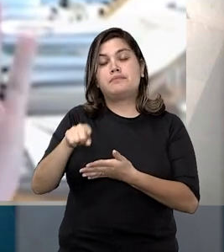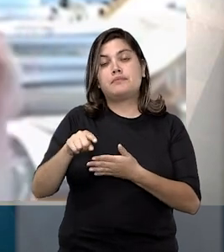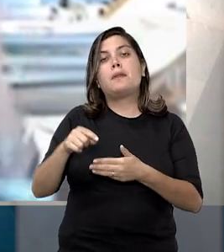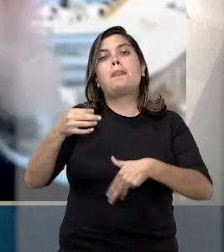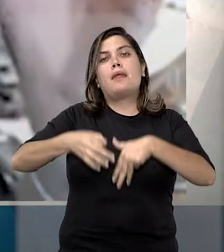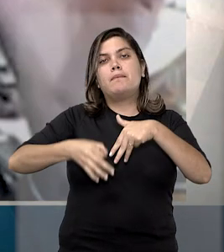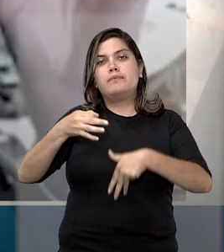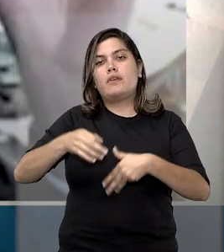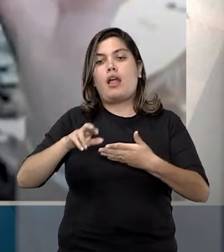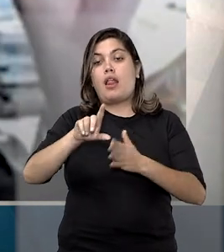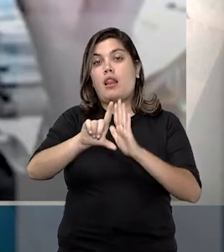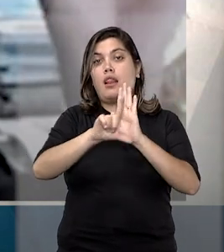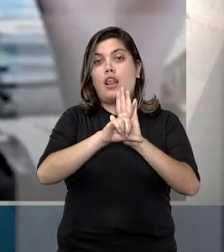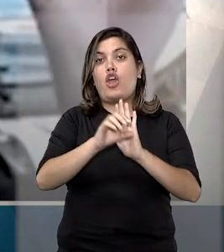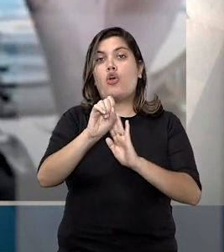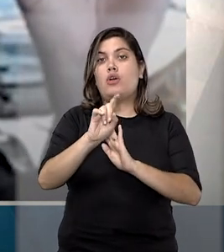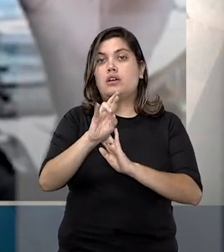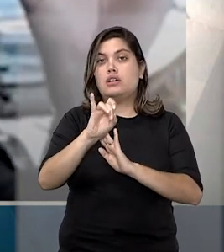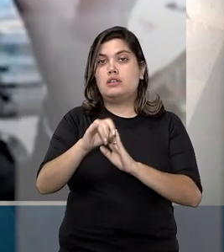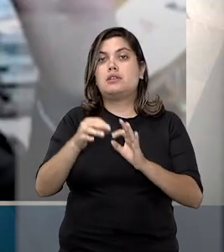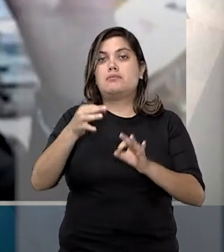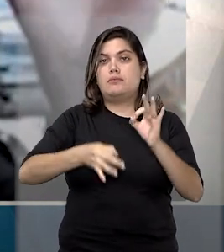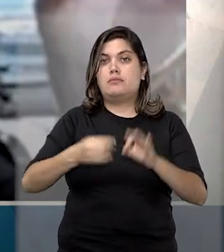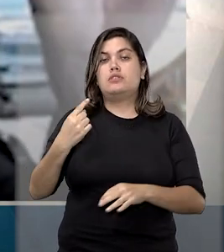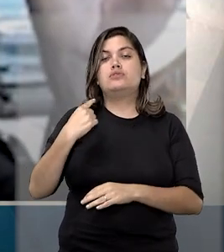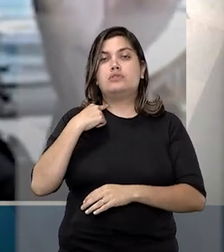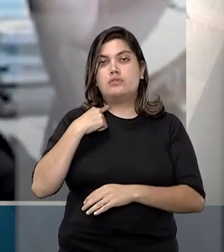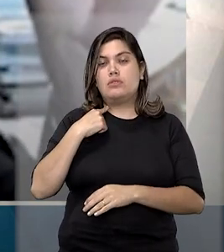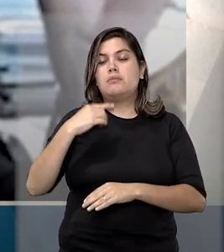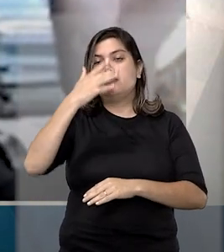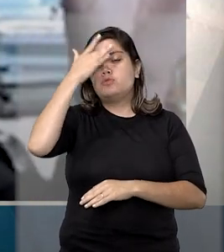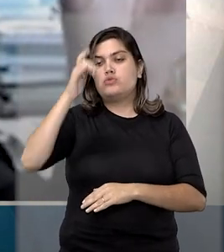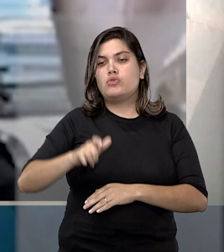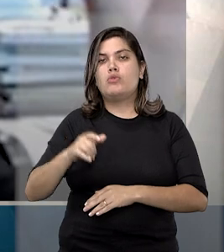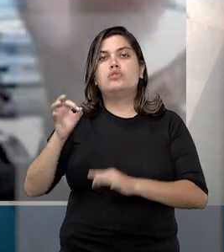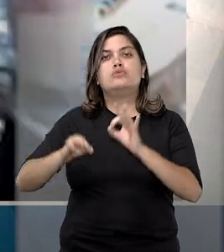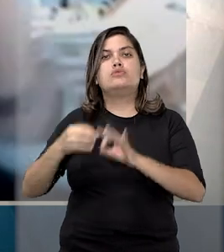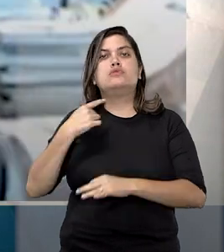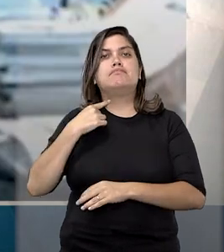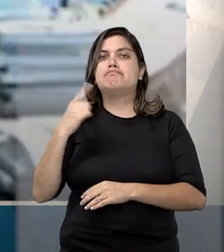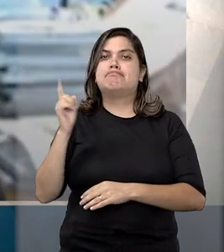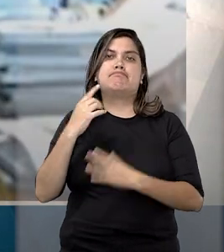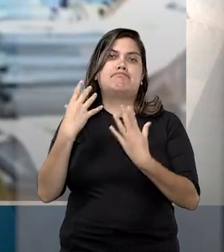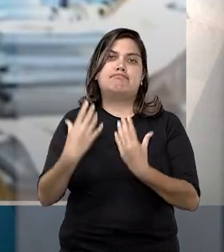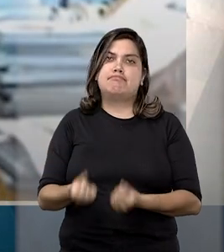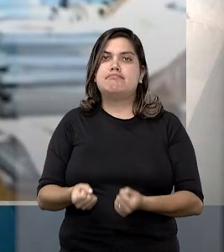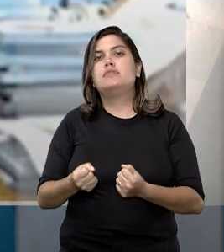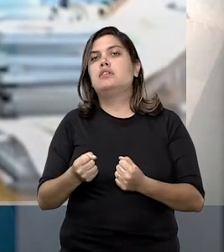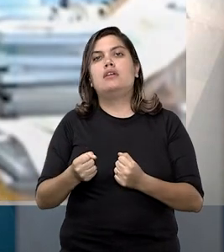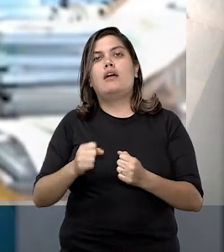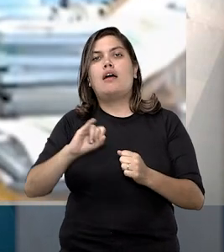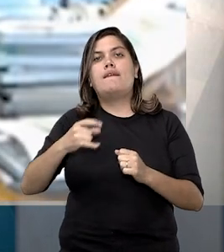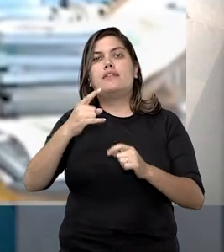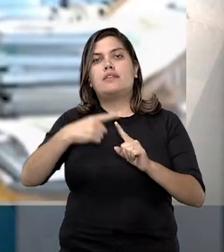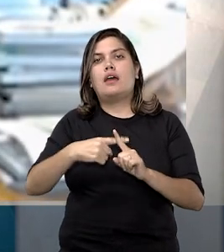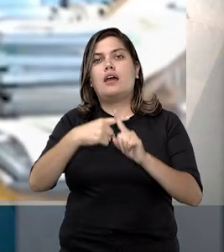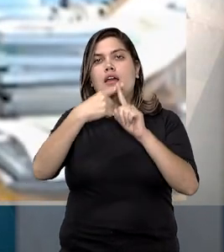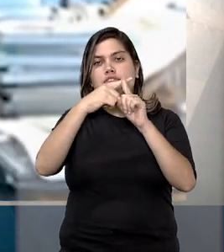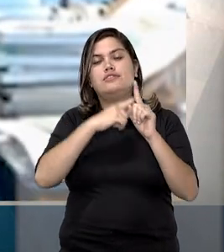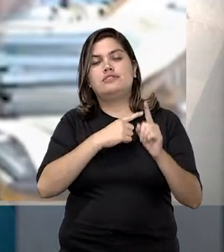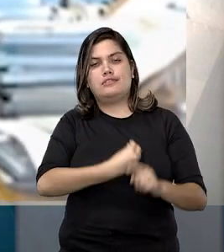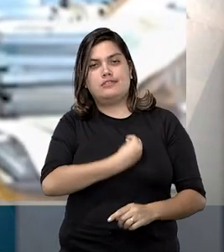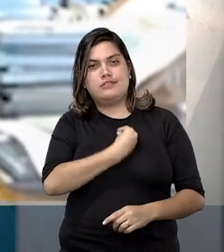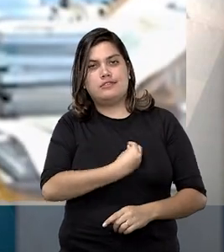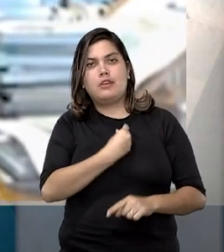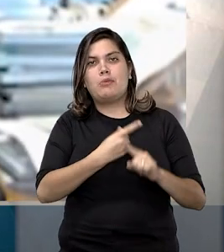Para o ministro, a lei orgânica da magistratura invocada pelo juiz não permite a manutenção das vantagens pleiteadas, pois